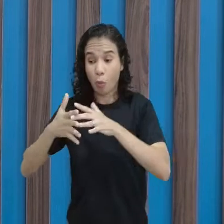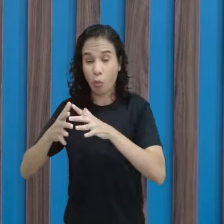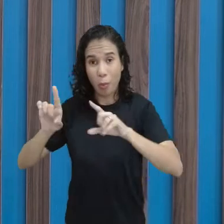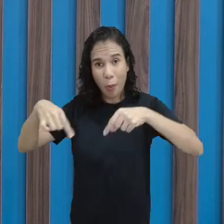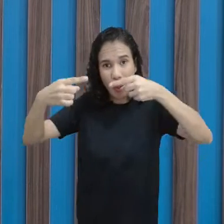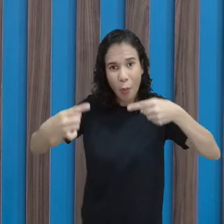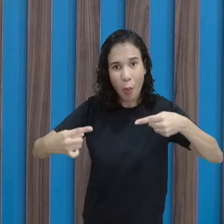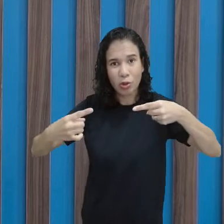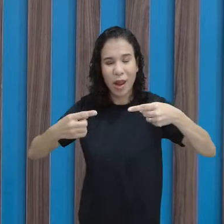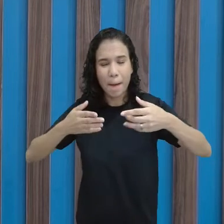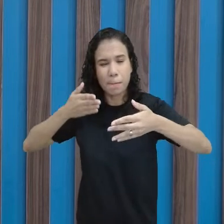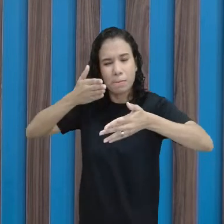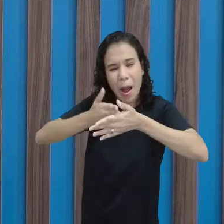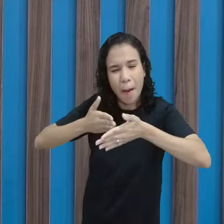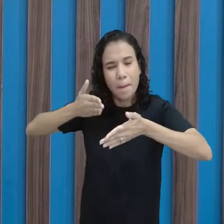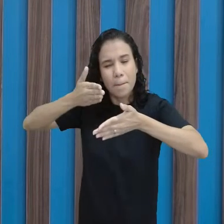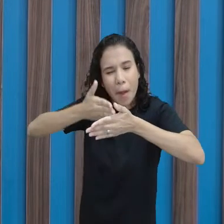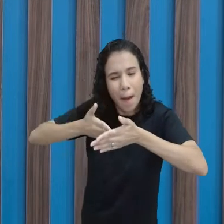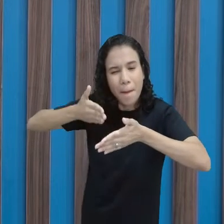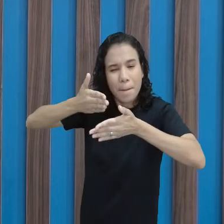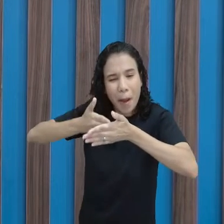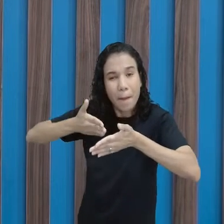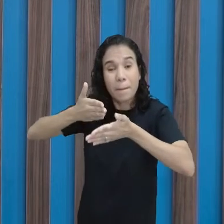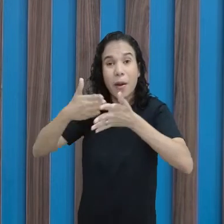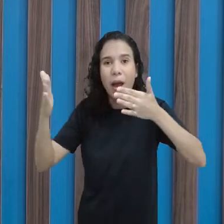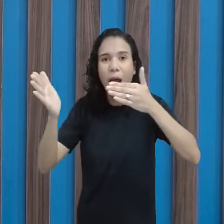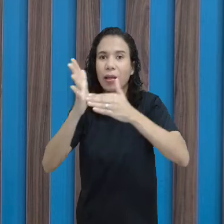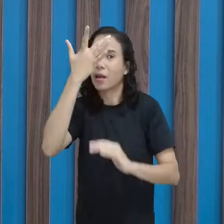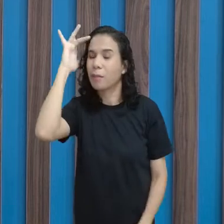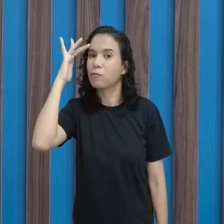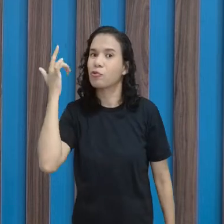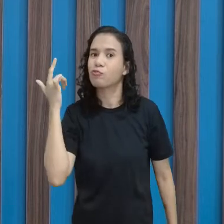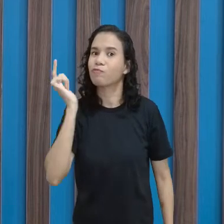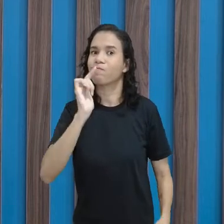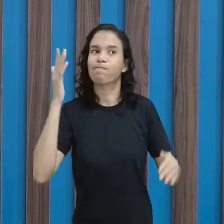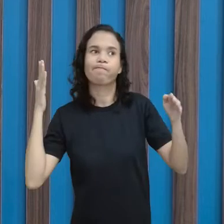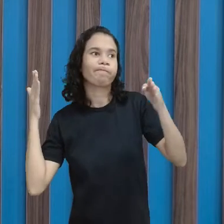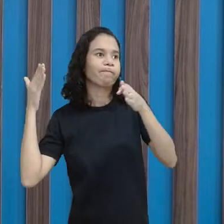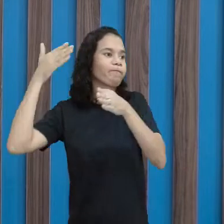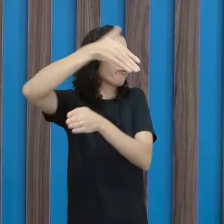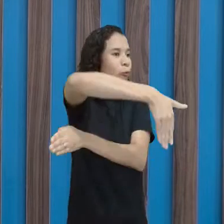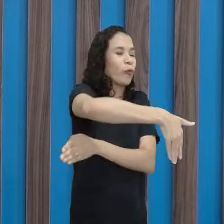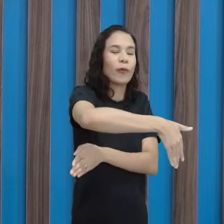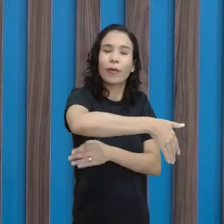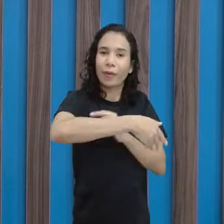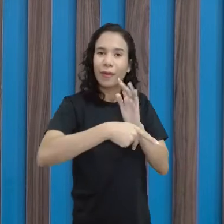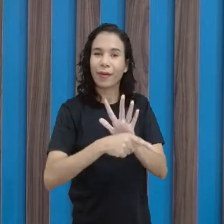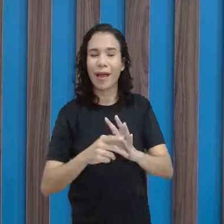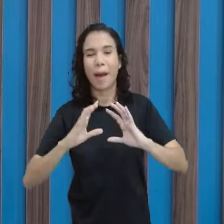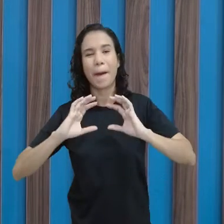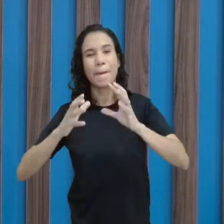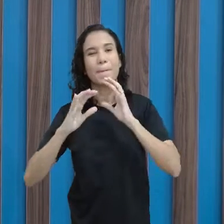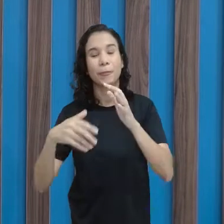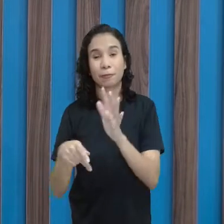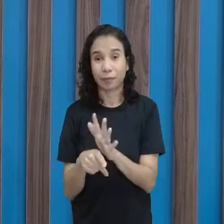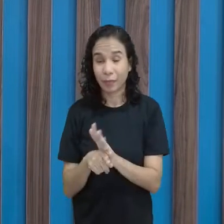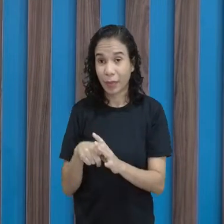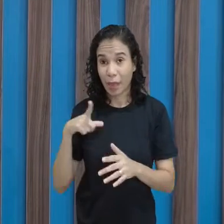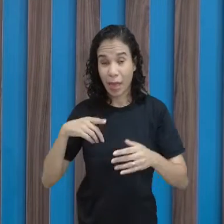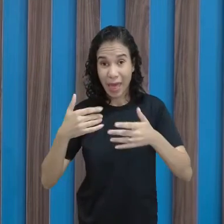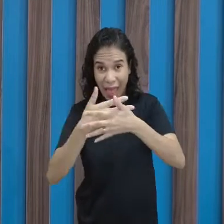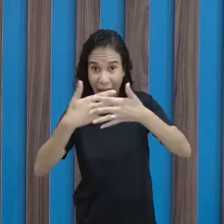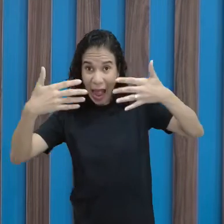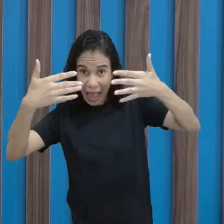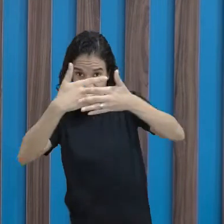bloquear, e aí o jogo vai acontecendo, até que alguém seja incapaz de conseguir recuperar aquela bola e aquele lance. E a